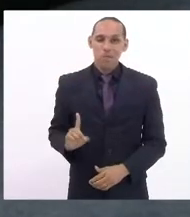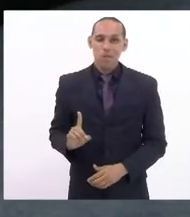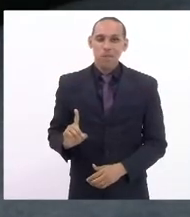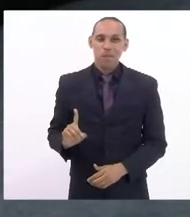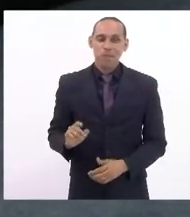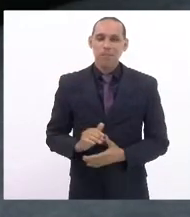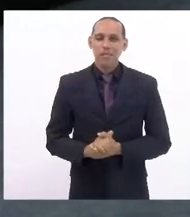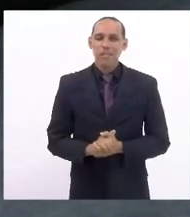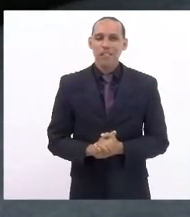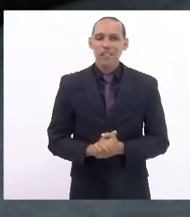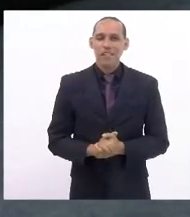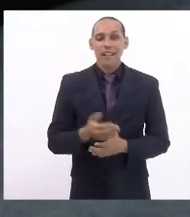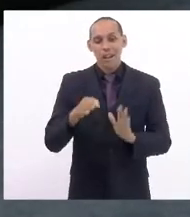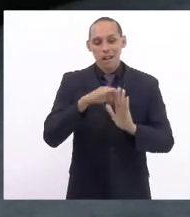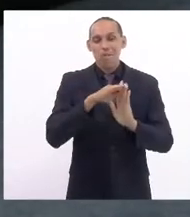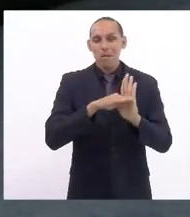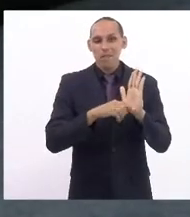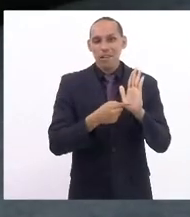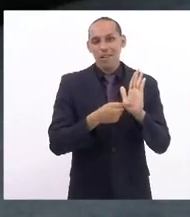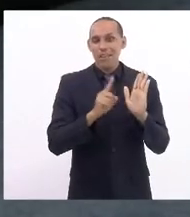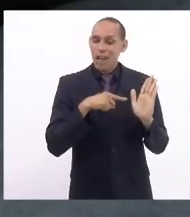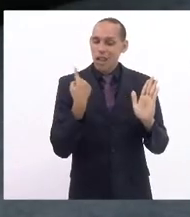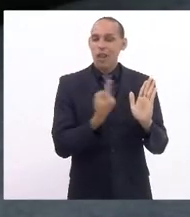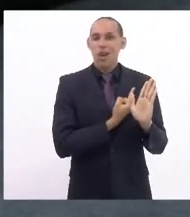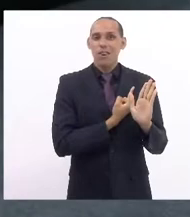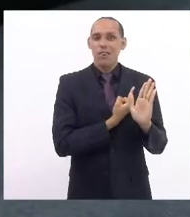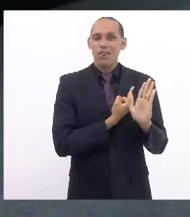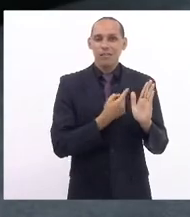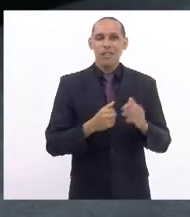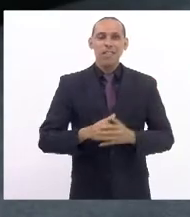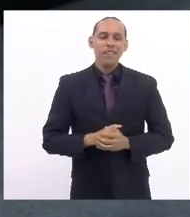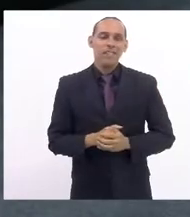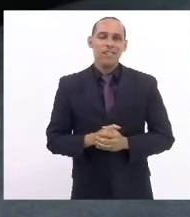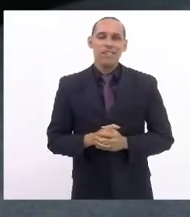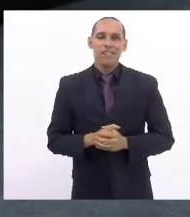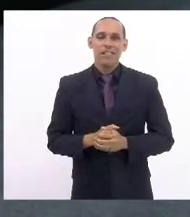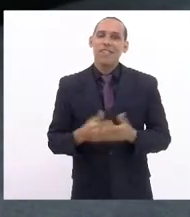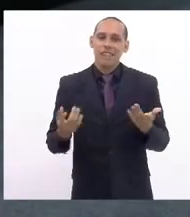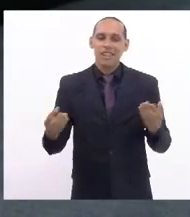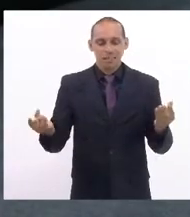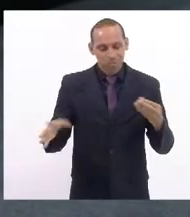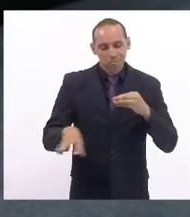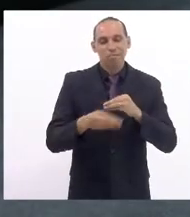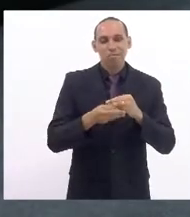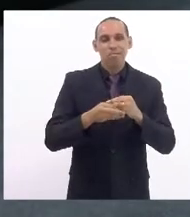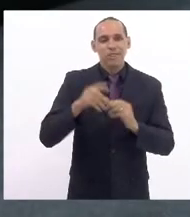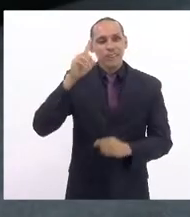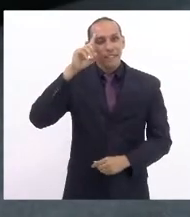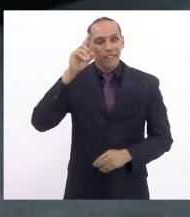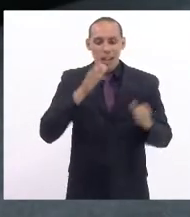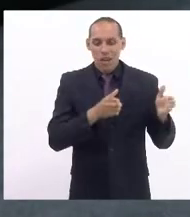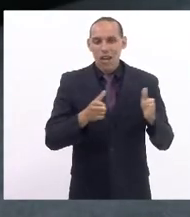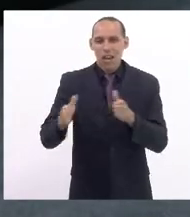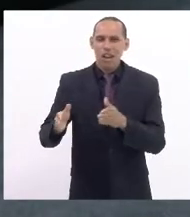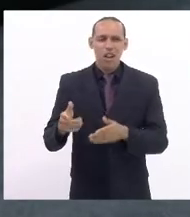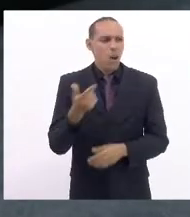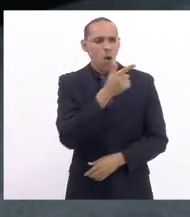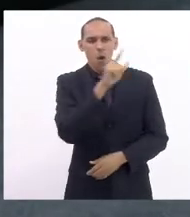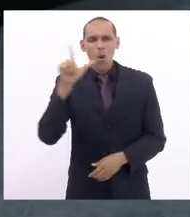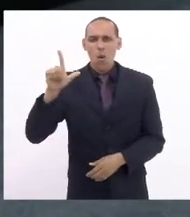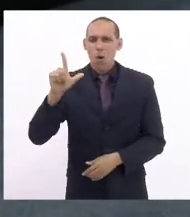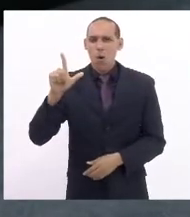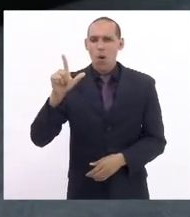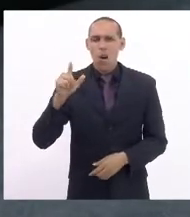até que essa pauta dessa semana é uma pauta nossa ser inserido para que seja incluído na ordem do dia acho que ninguém vai questionar essa